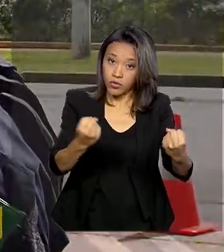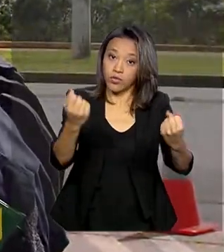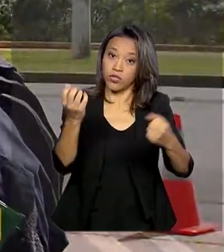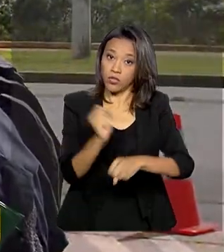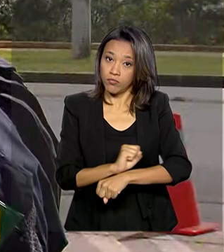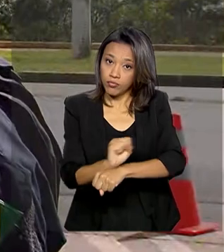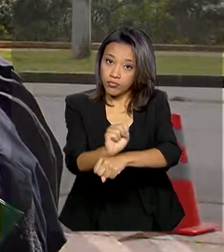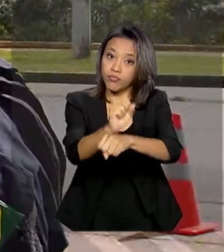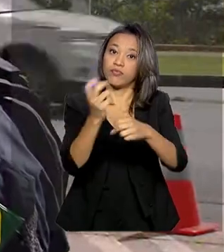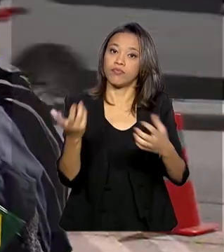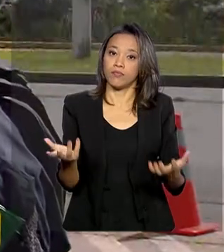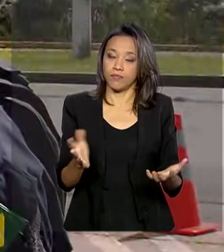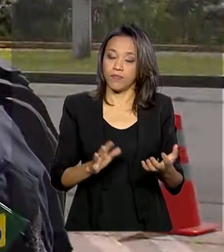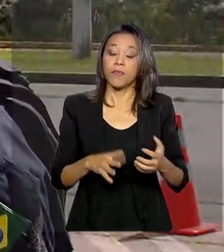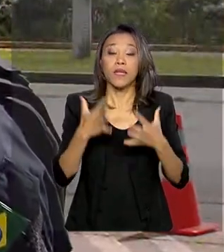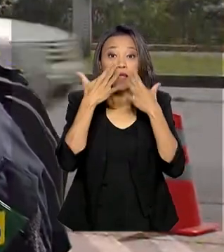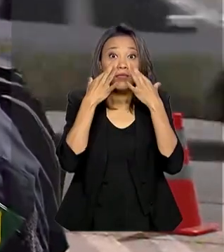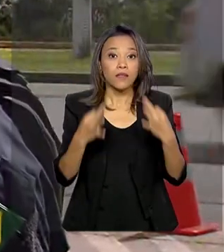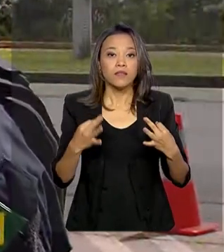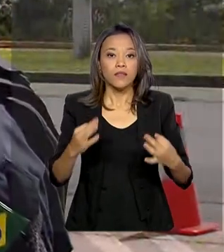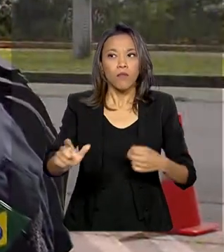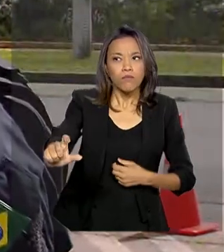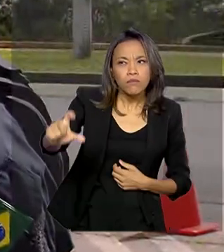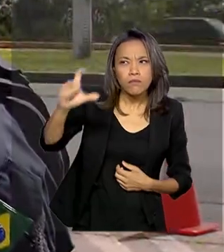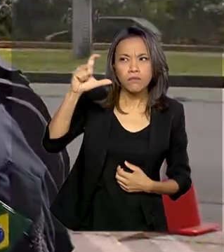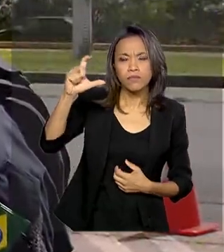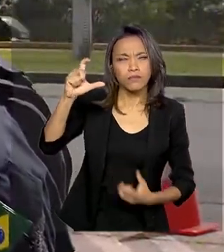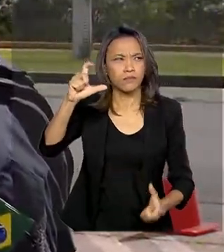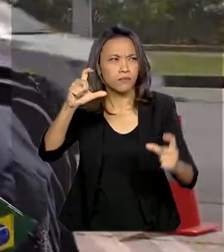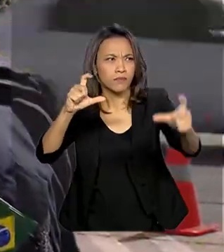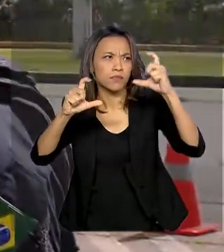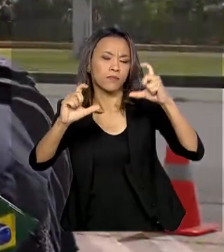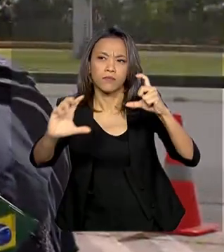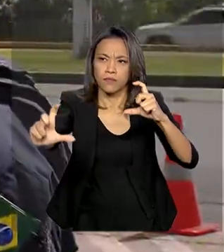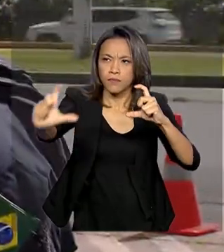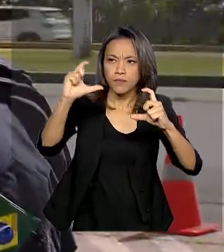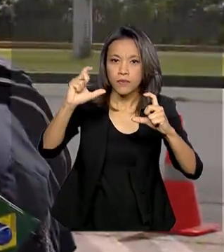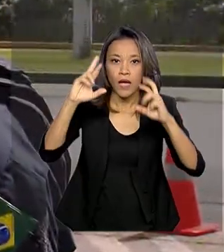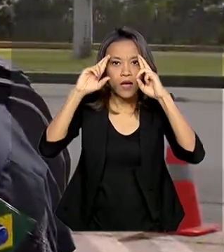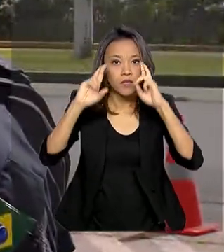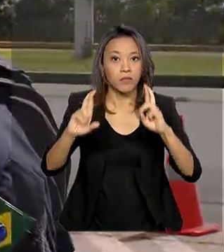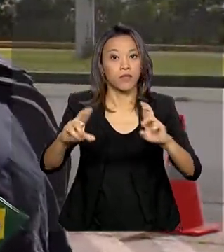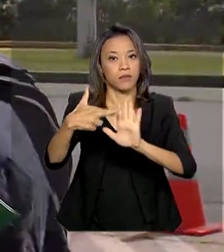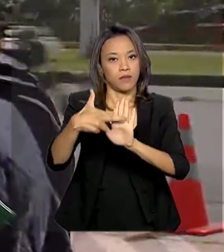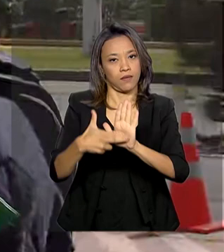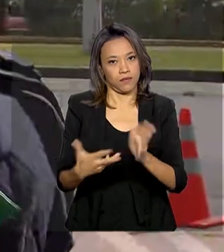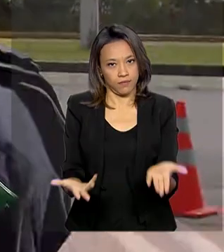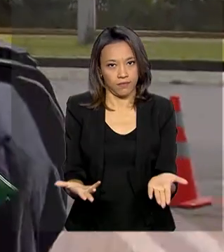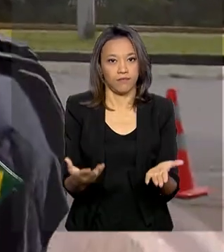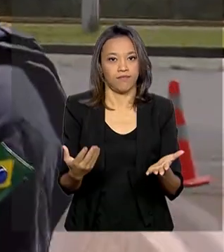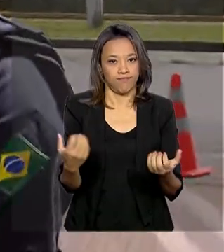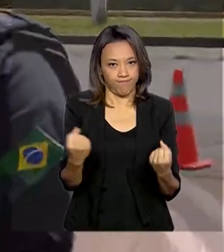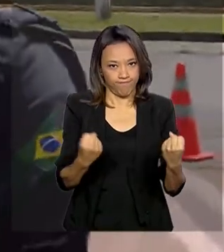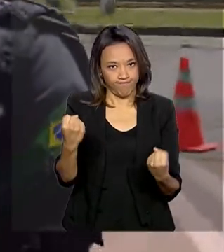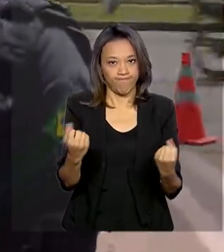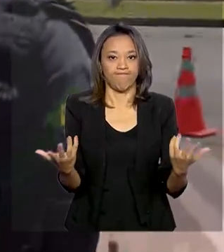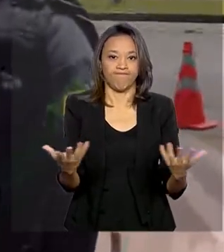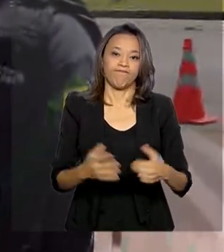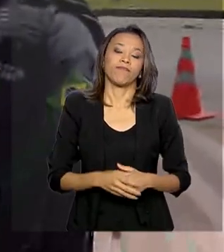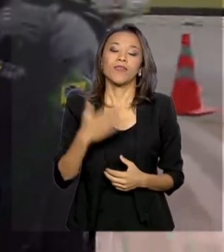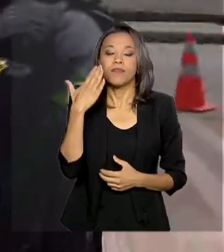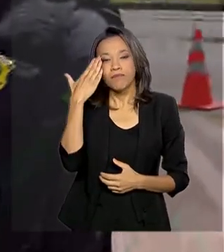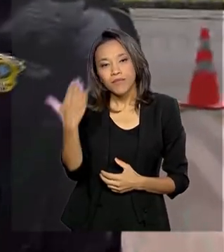atenção à sinalização, respeitando as regras de trânsito e respeitando a sinalização. Ok, André, muito obrigado pela